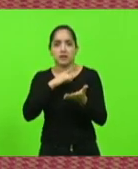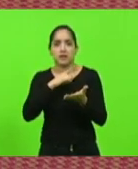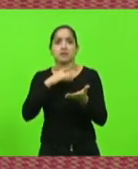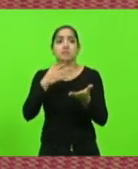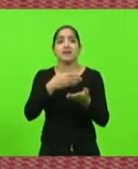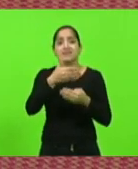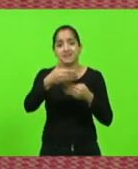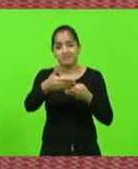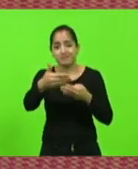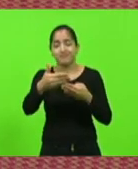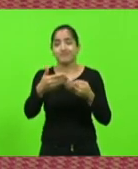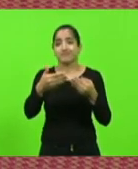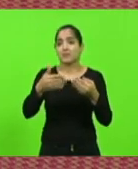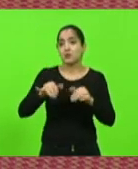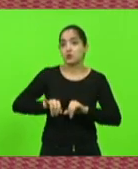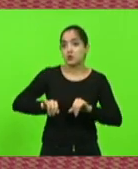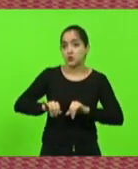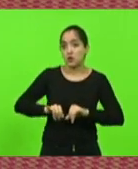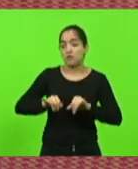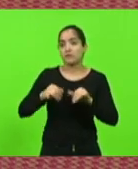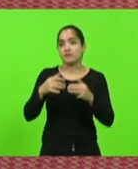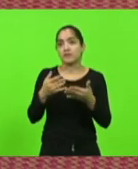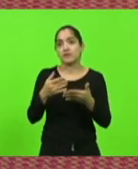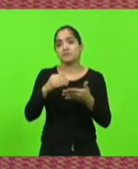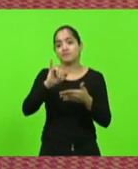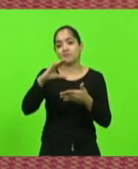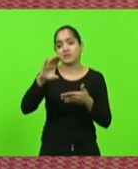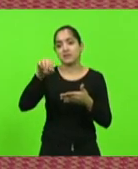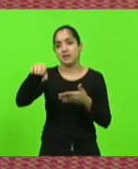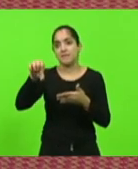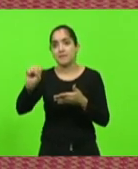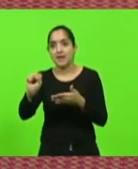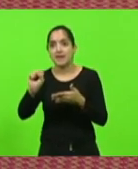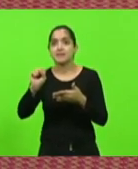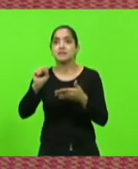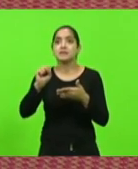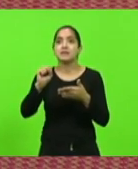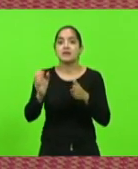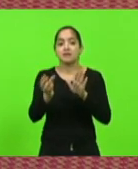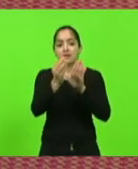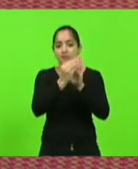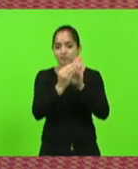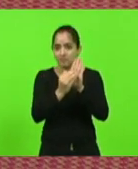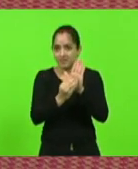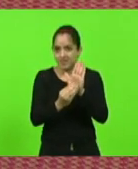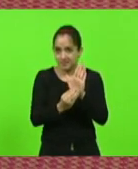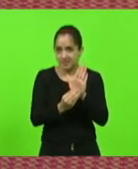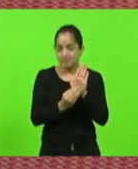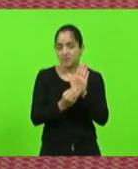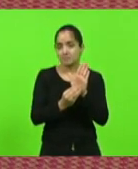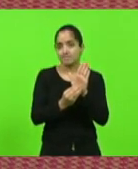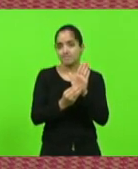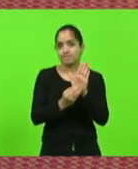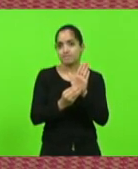que não conseguem correr do ICMS cobrado em cima do preço médio ponderado ao consumidor final.